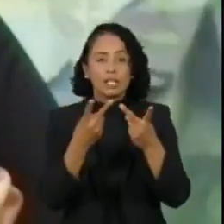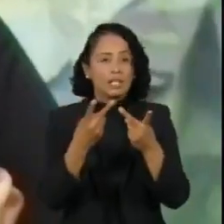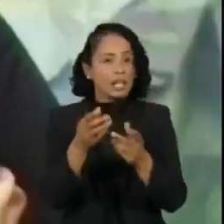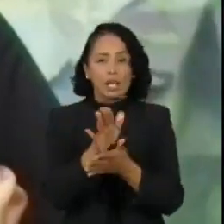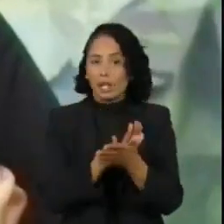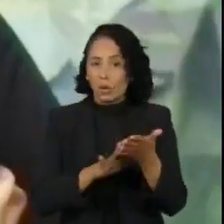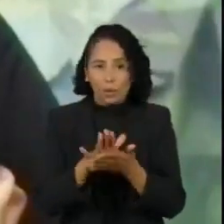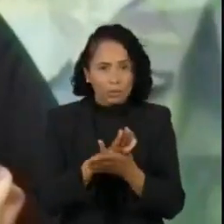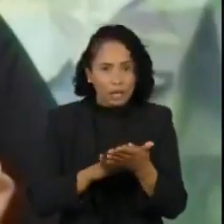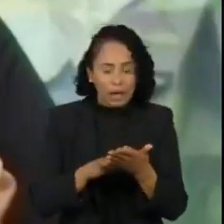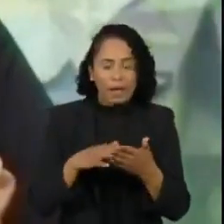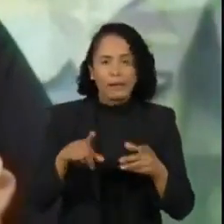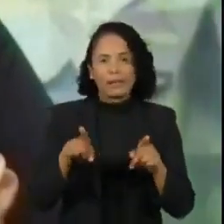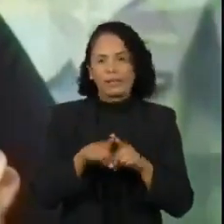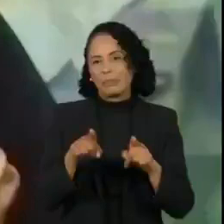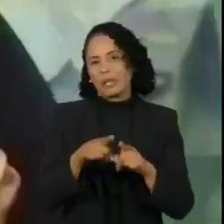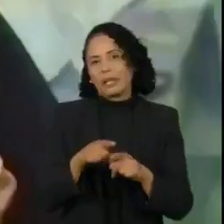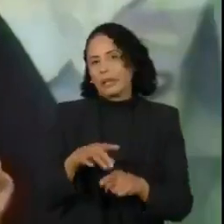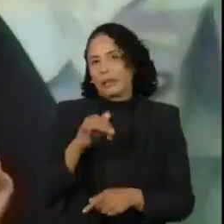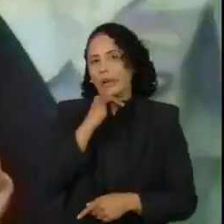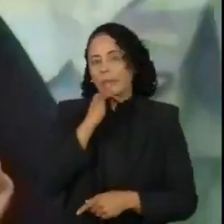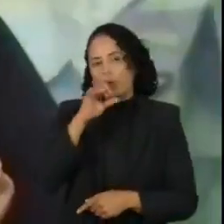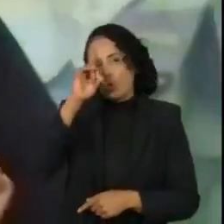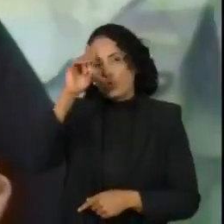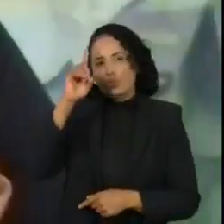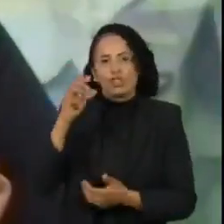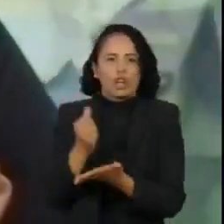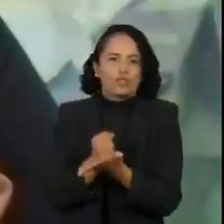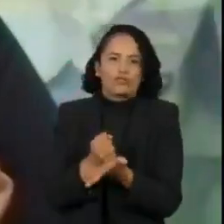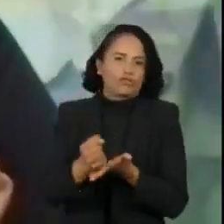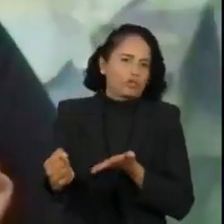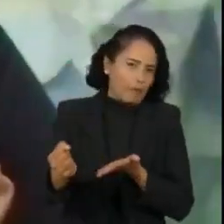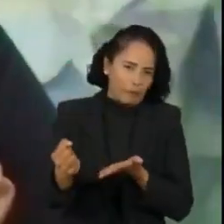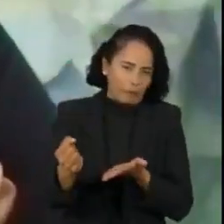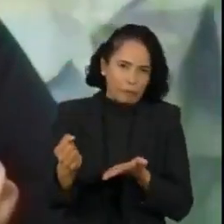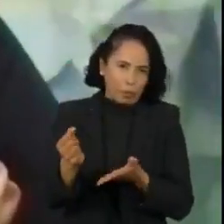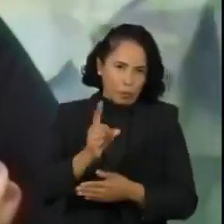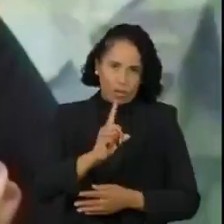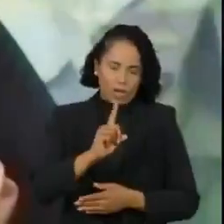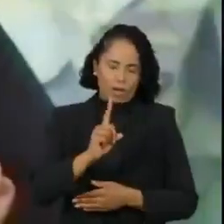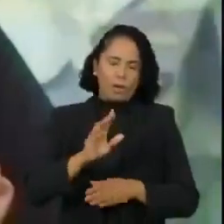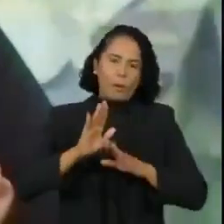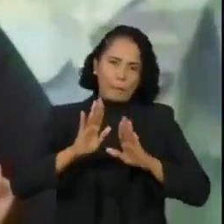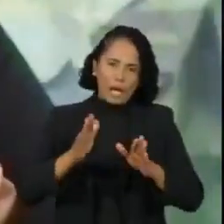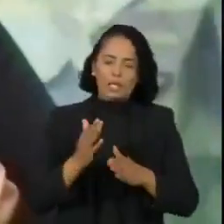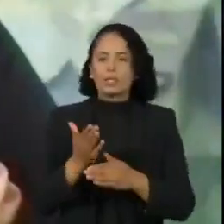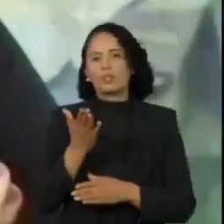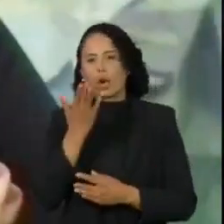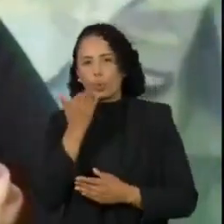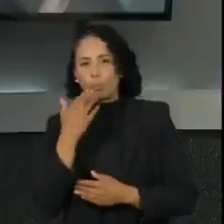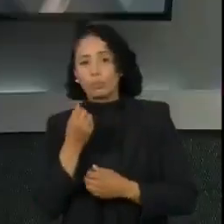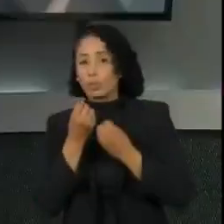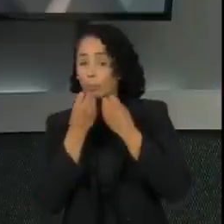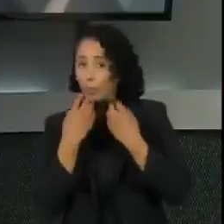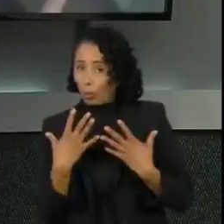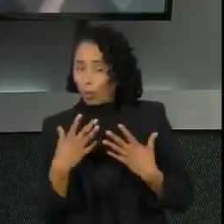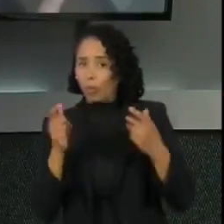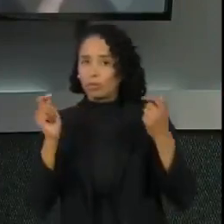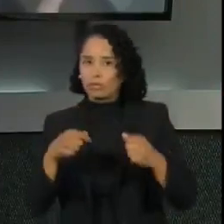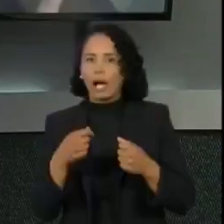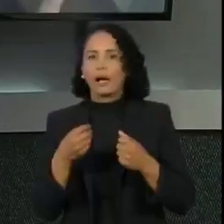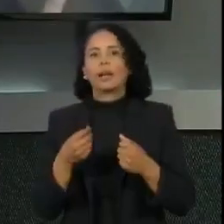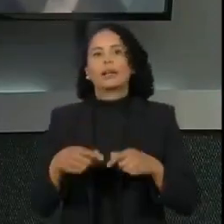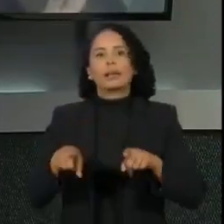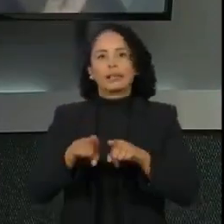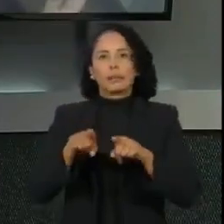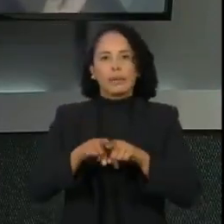renda para quem estava os vendendo, então nós levamos esses alimentos para entidades assistidas. E essas